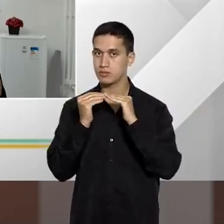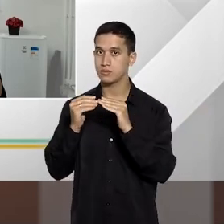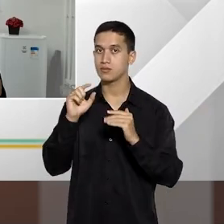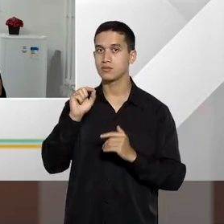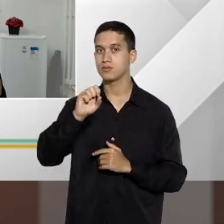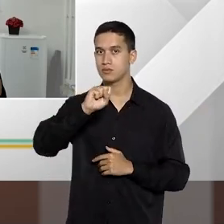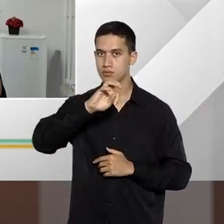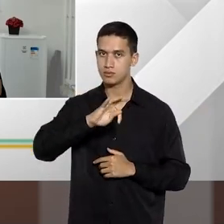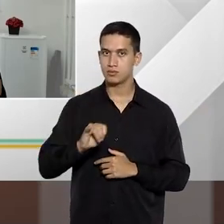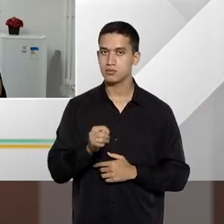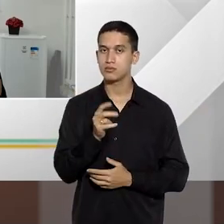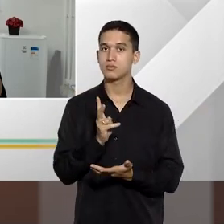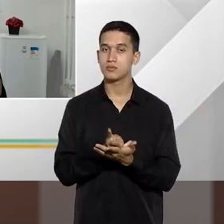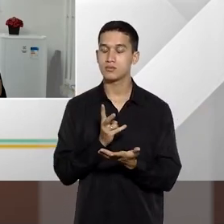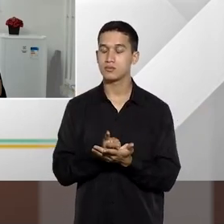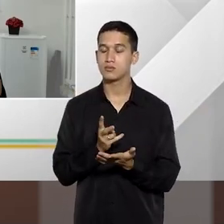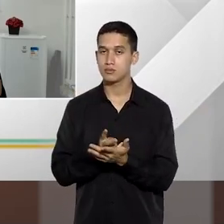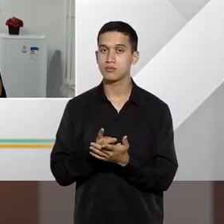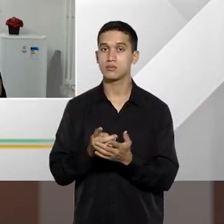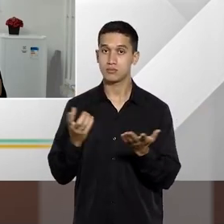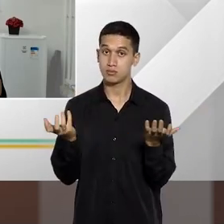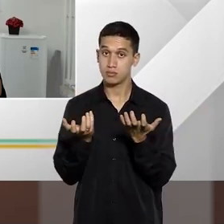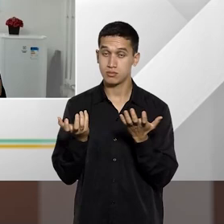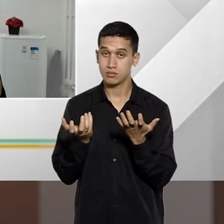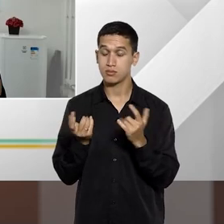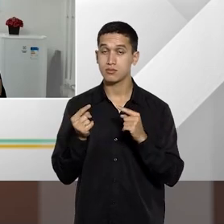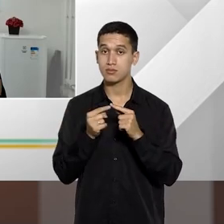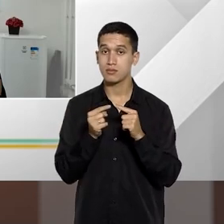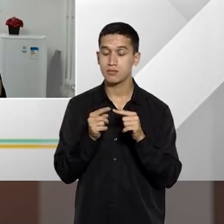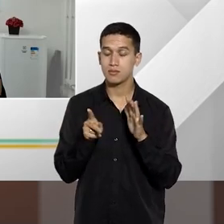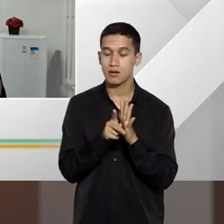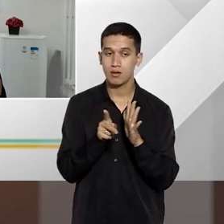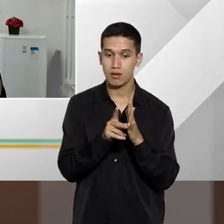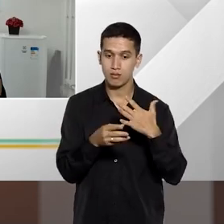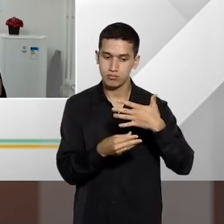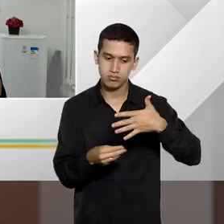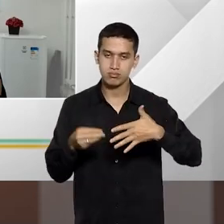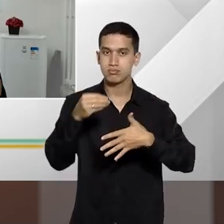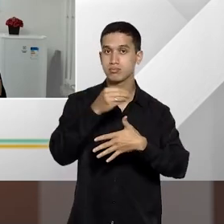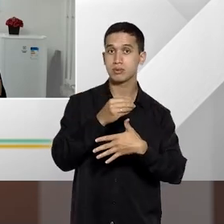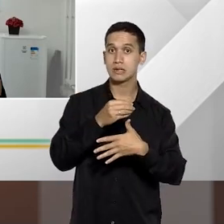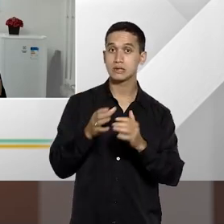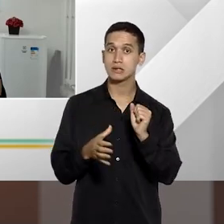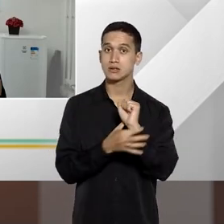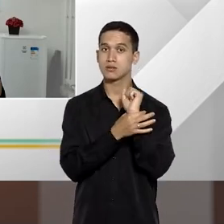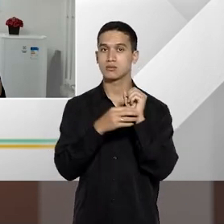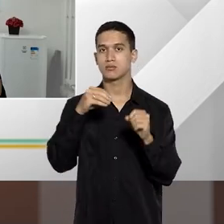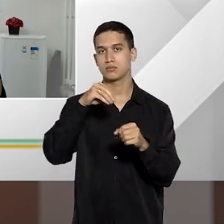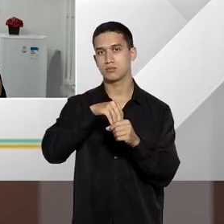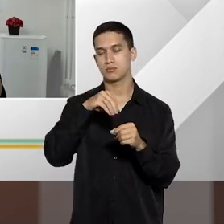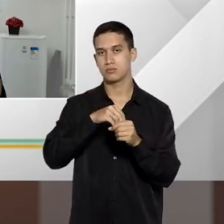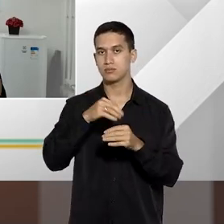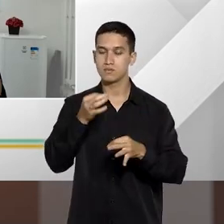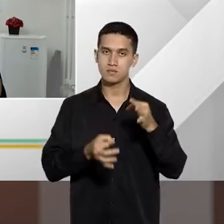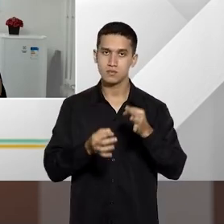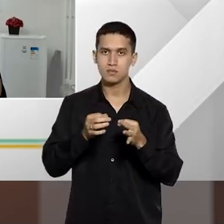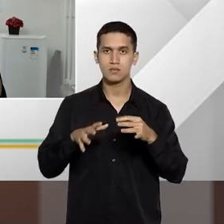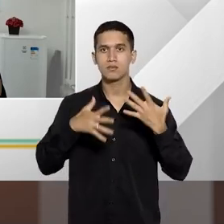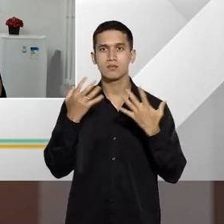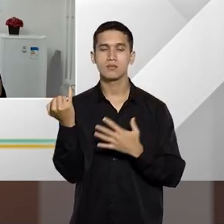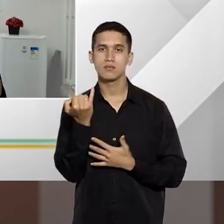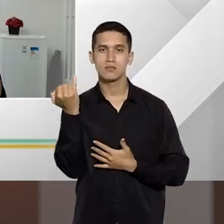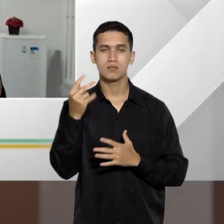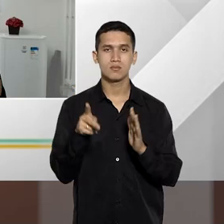sempre dá para priorizar essa segurança jurídica. Qual a importância de casos que sejam